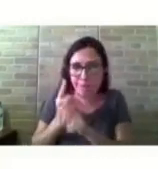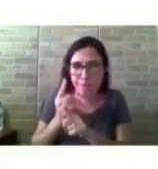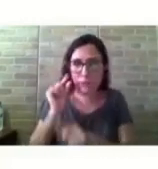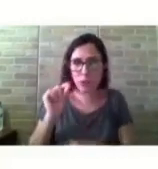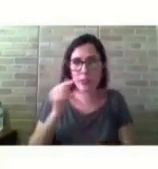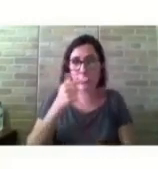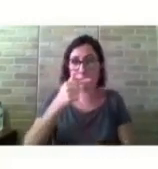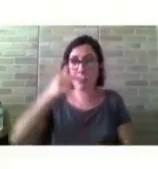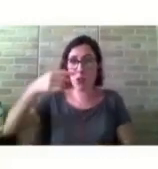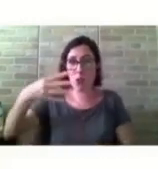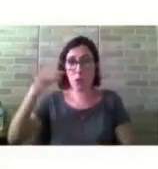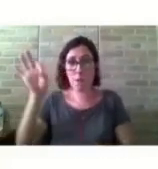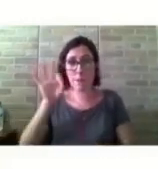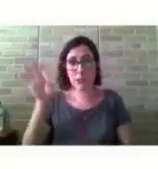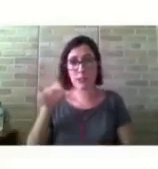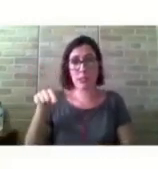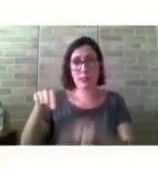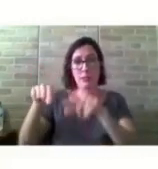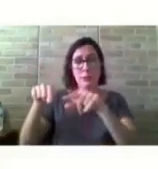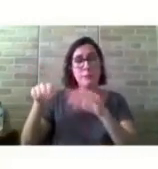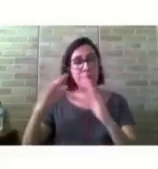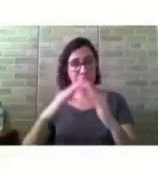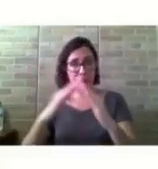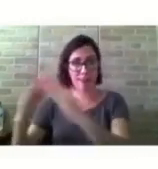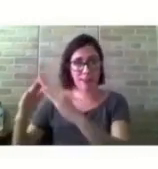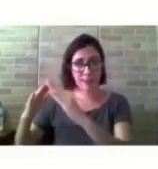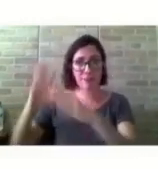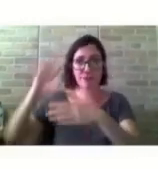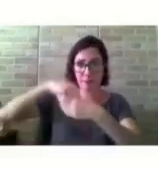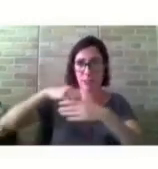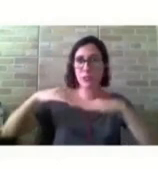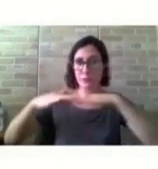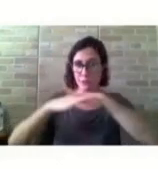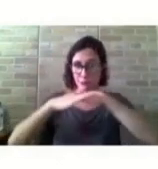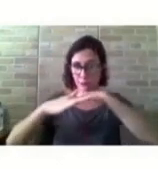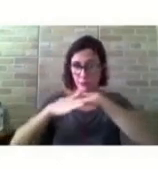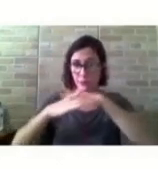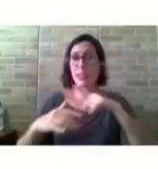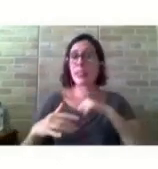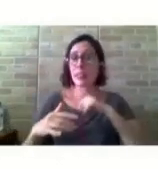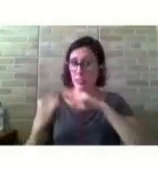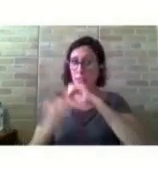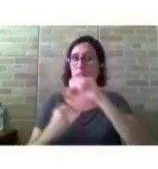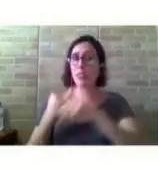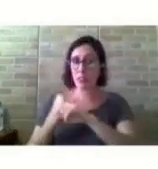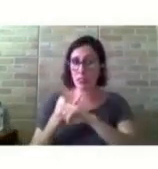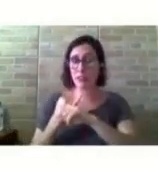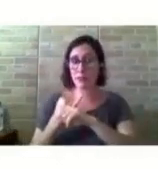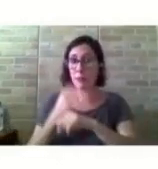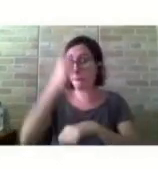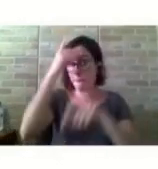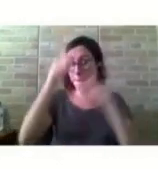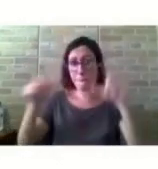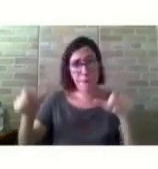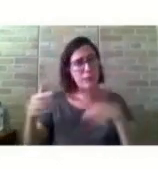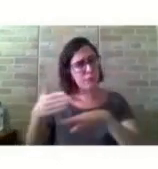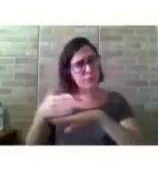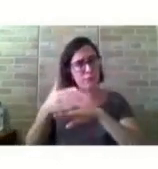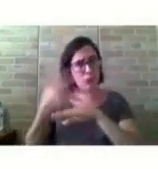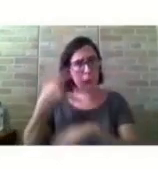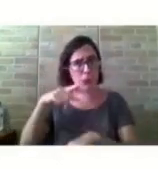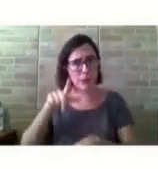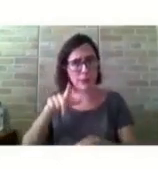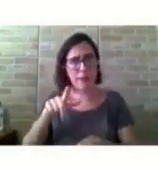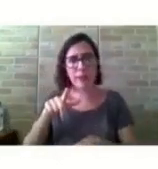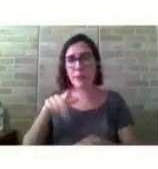domicílios na zona urbana possuem internet e as pessoas acessam prioritariamente pelo